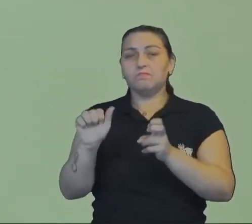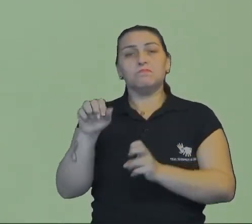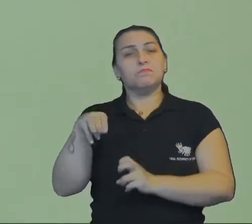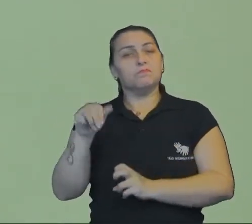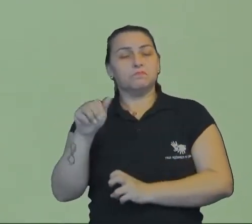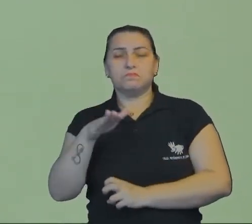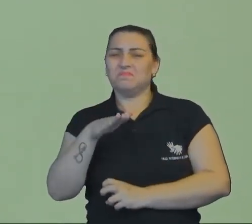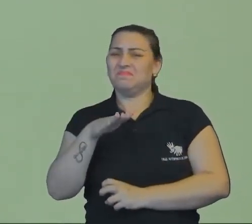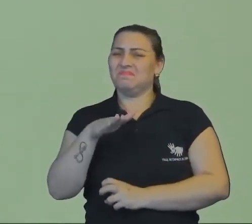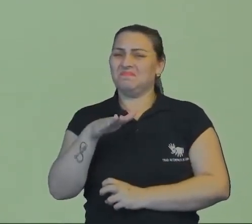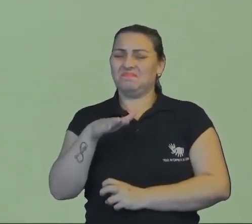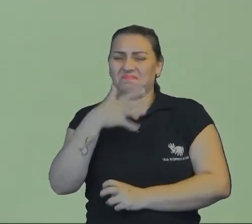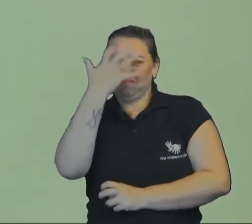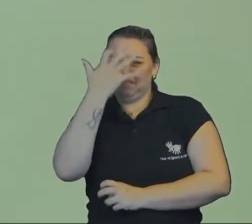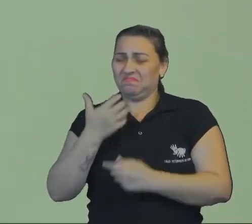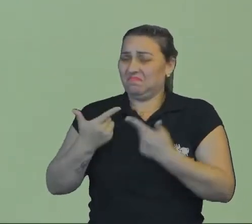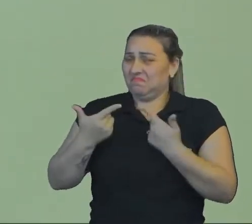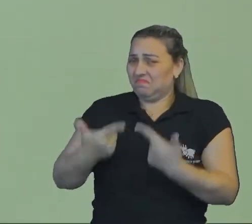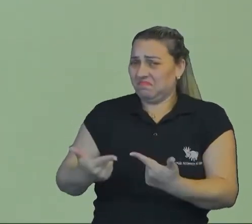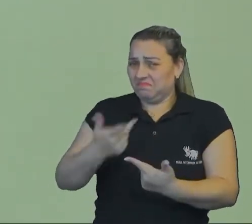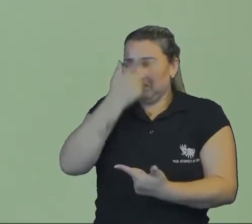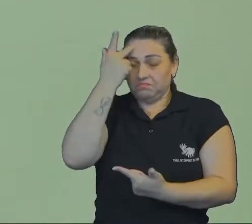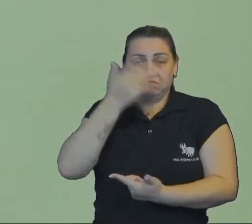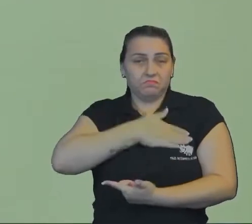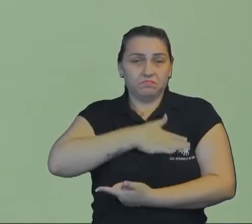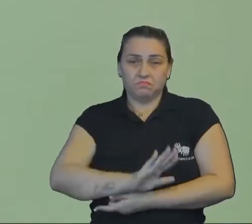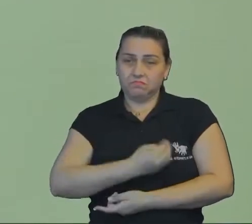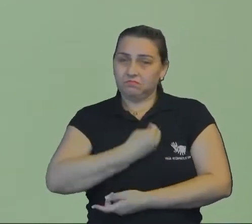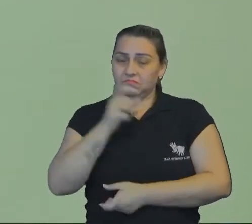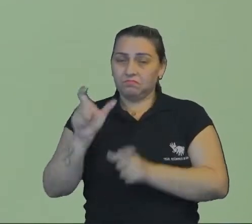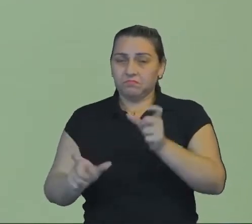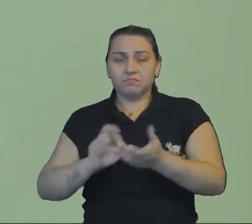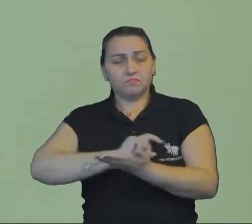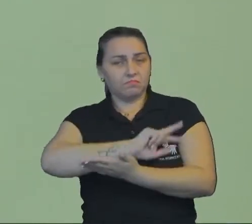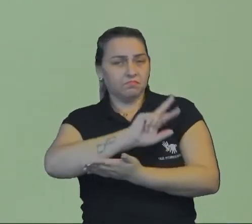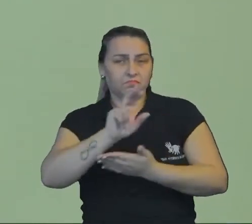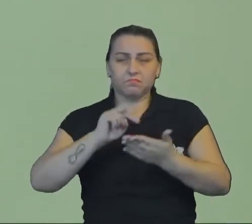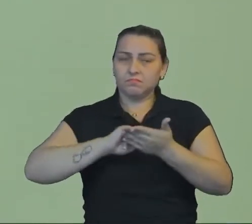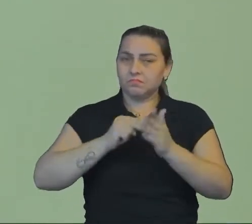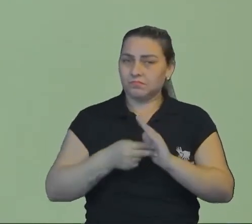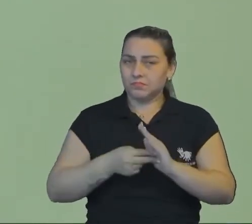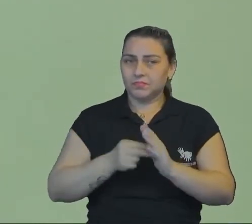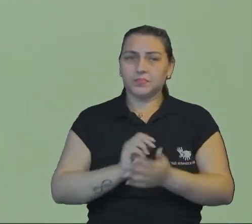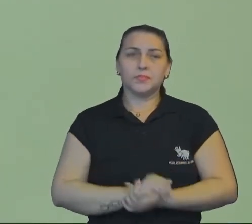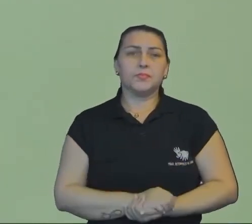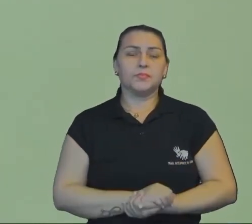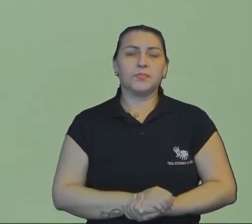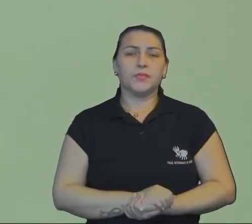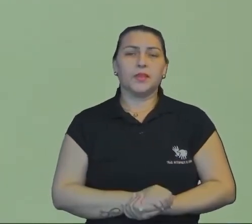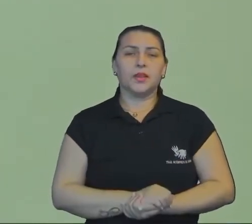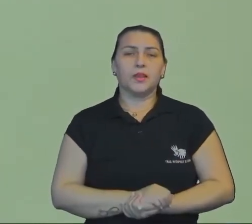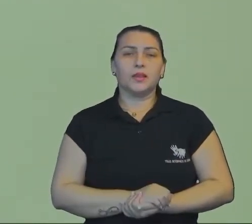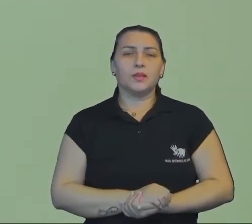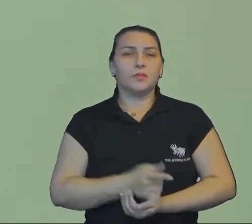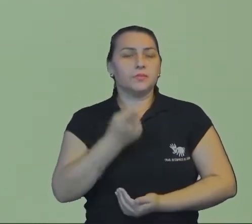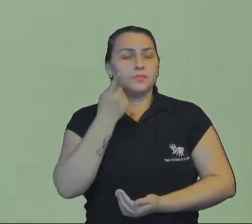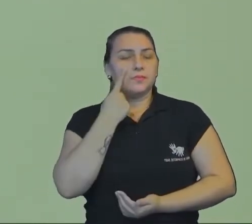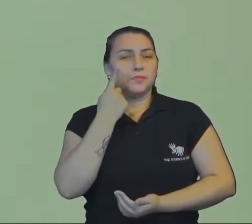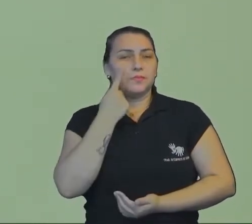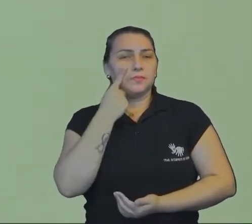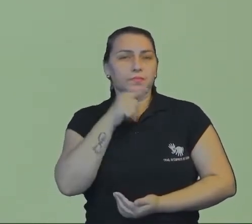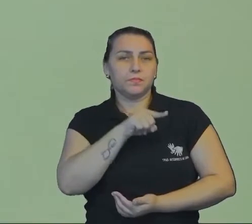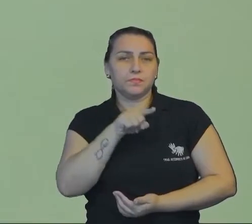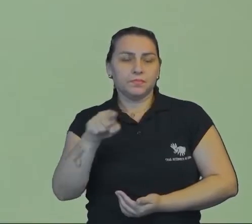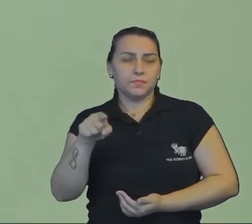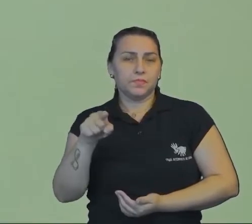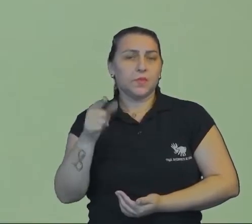desagradável, que as pessoas não gostam de sua presença. Então, leva vários significados. Então, vamos lá ver se vocês